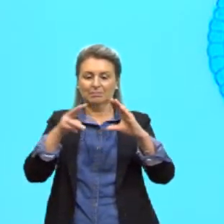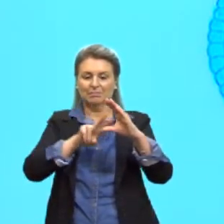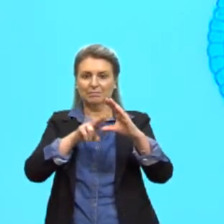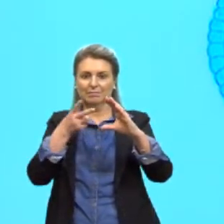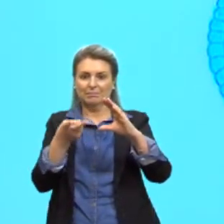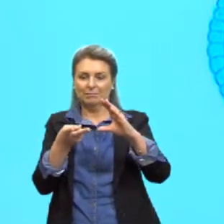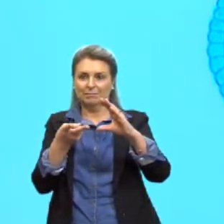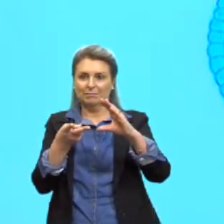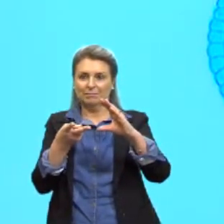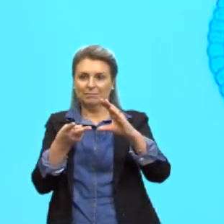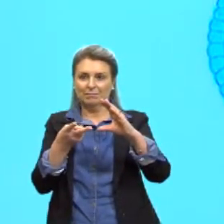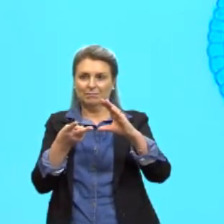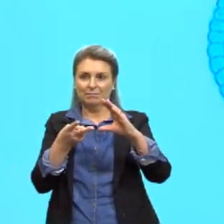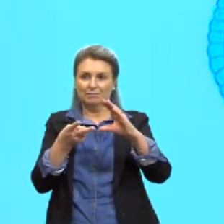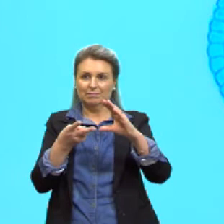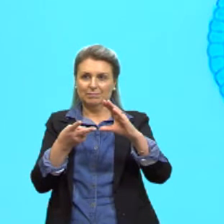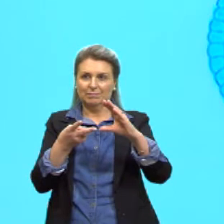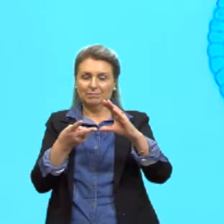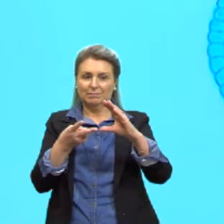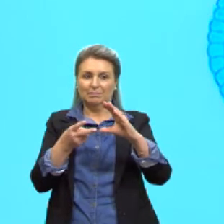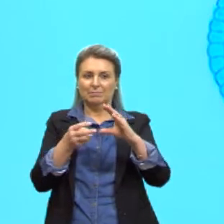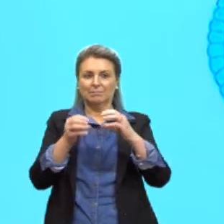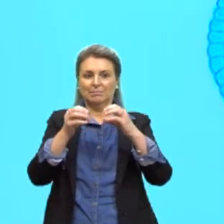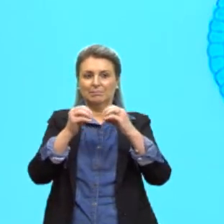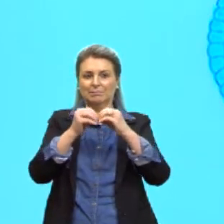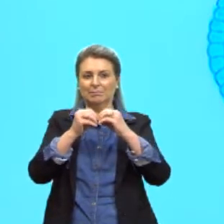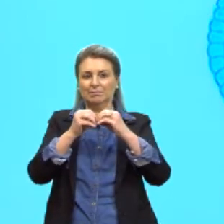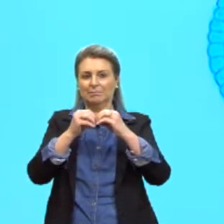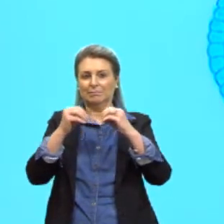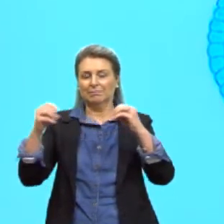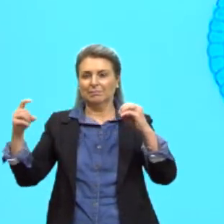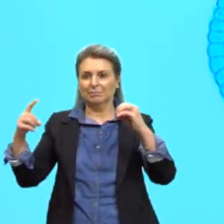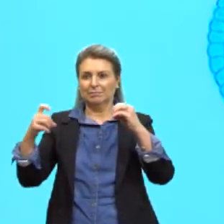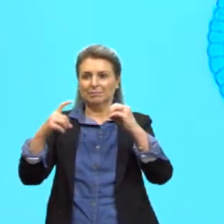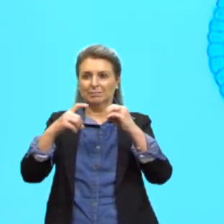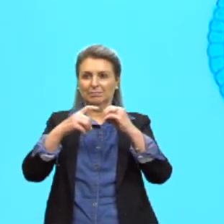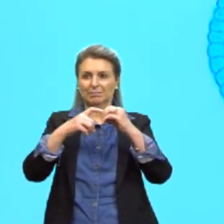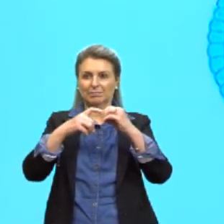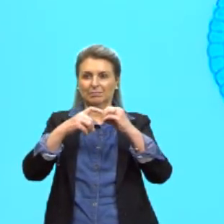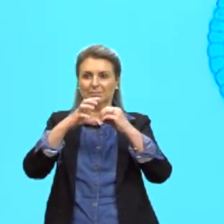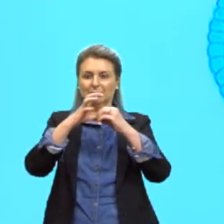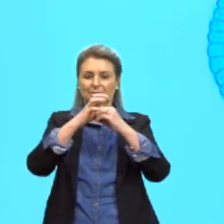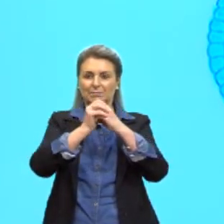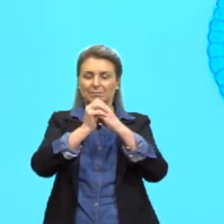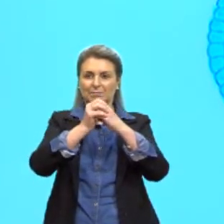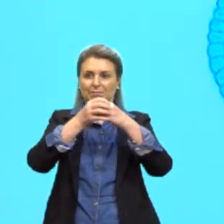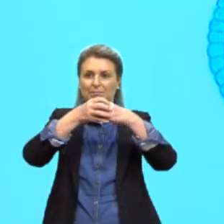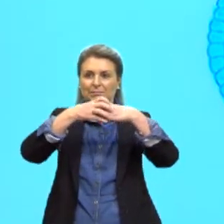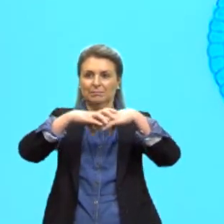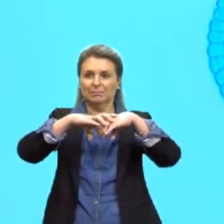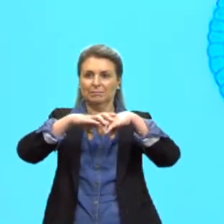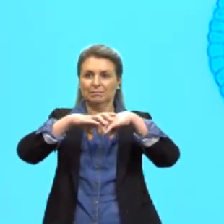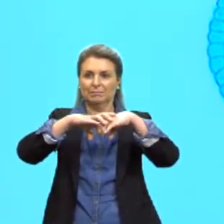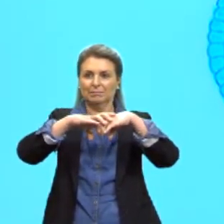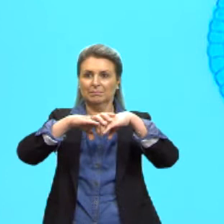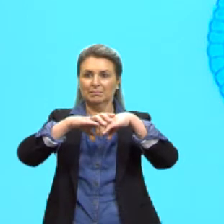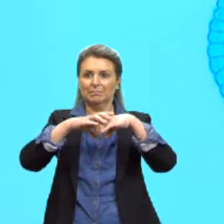zigoto e da mórula, aqui nós temos as primeiras horas do nosso desenvolvimento.